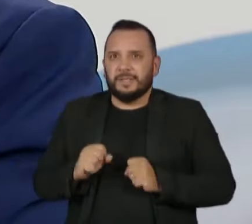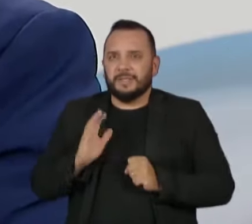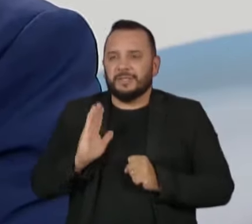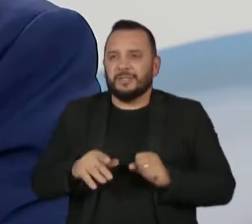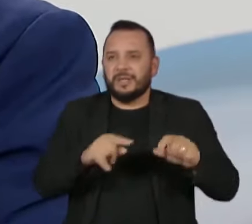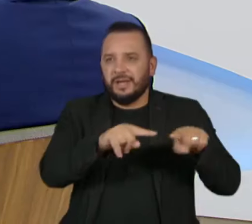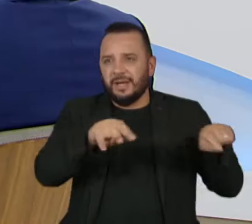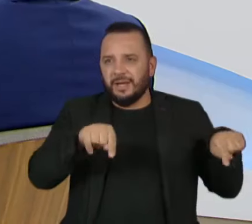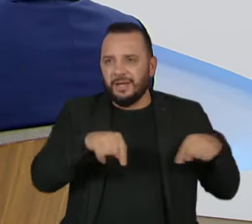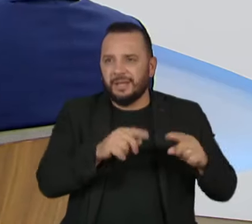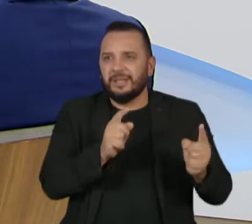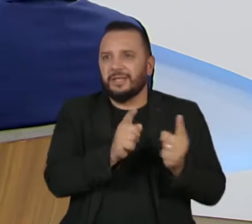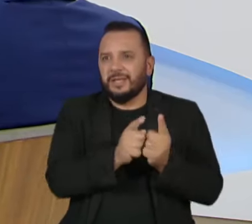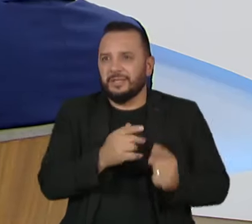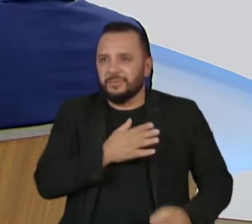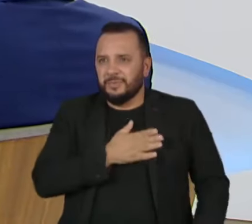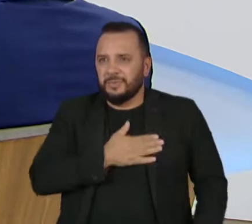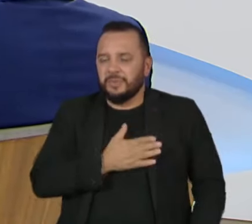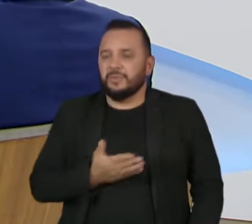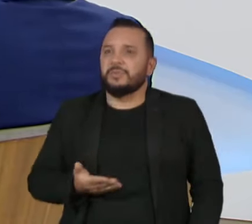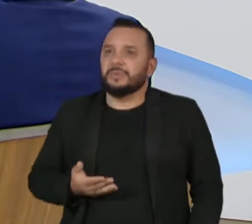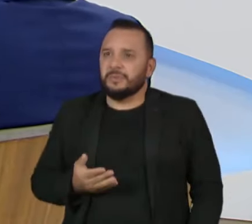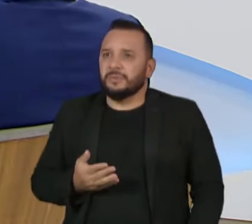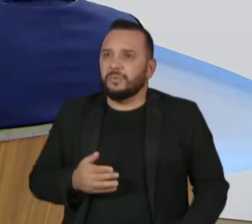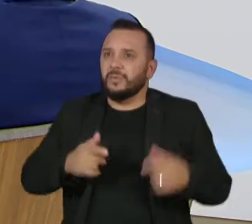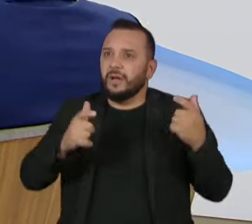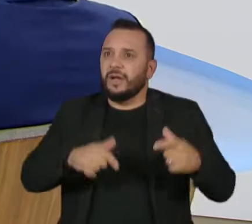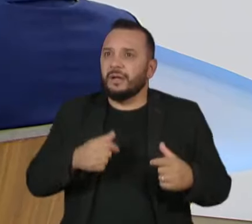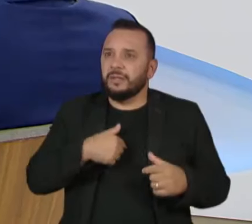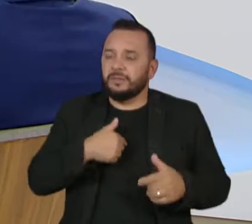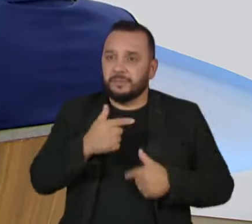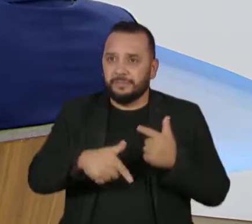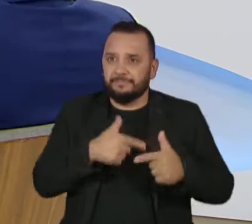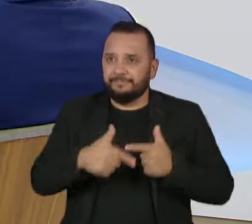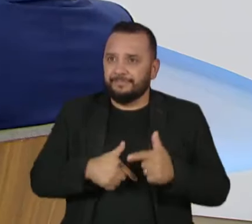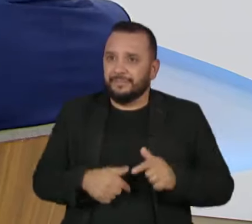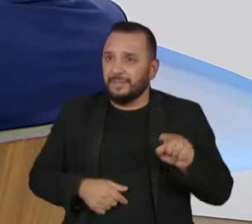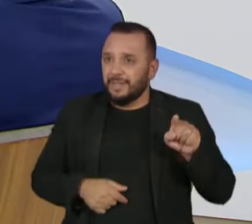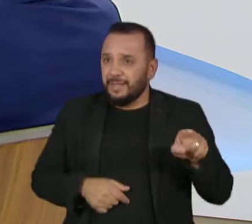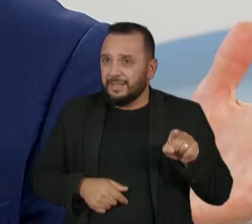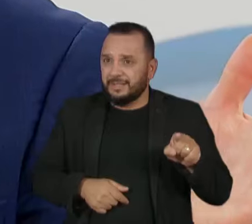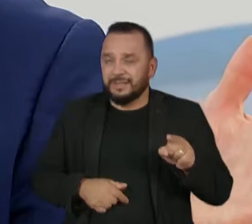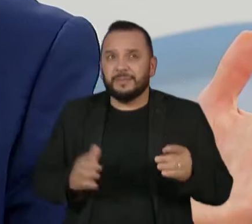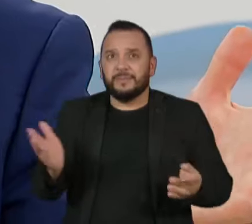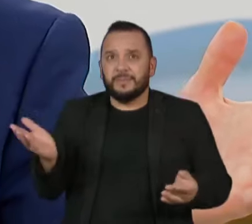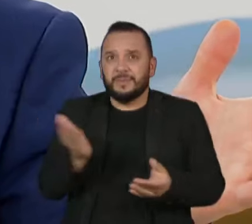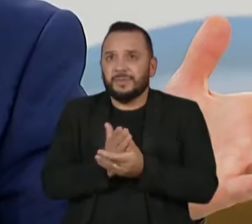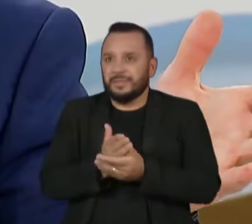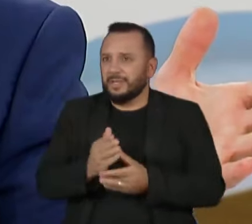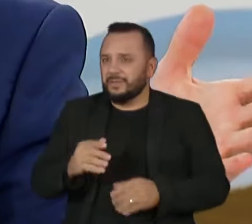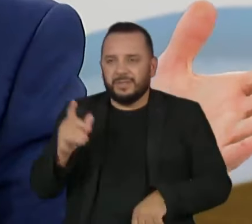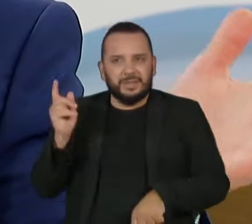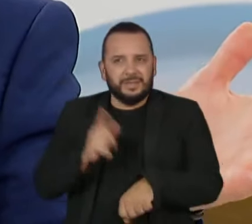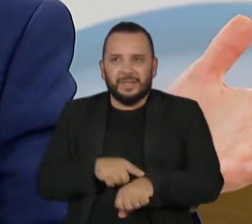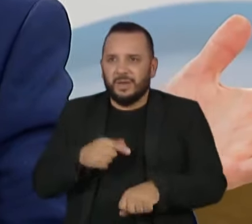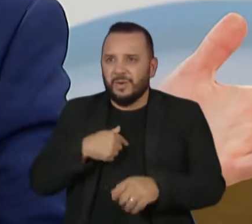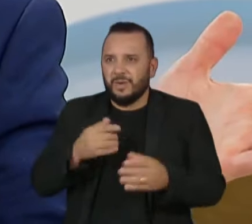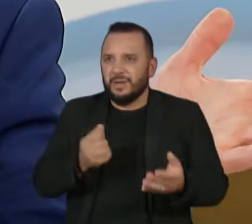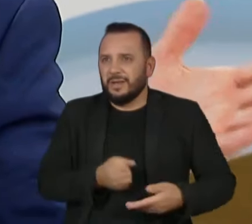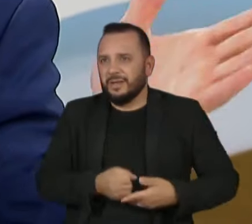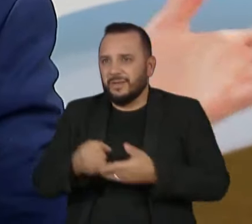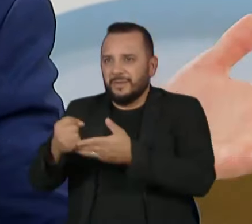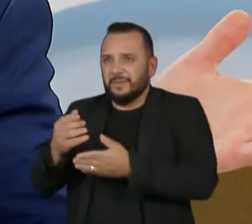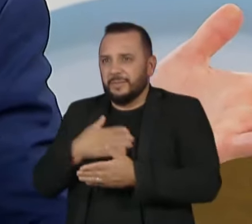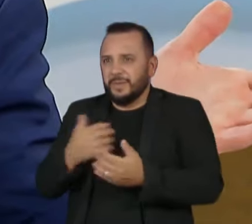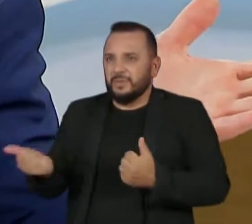escritório, esse tipo de coisa em que eu trabalhei, esse processo é imediatamente encaminhado para o meu